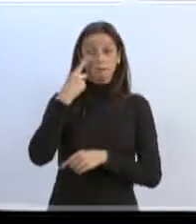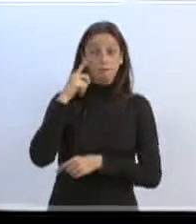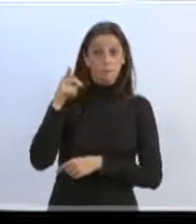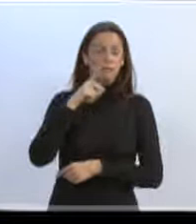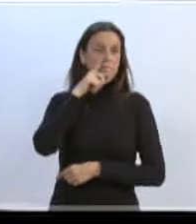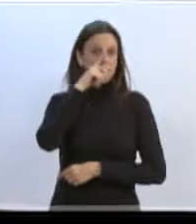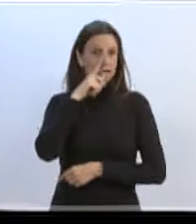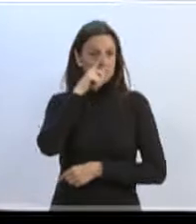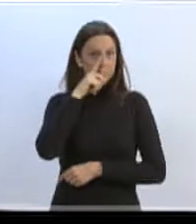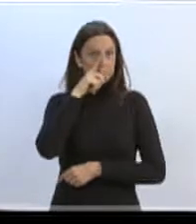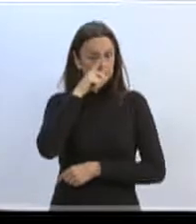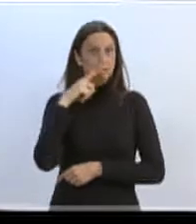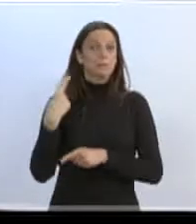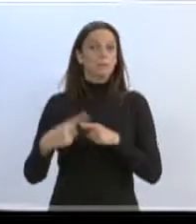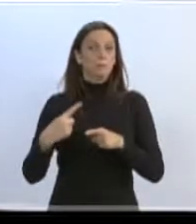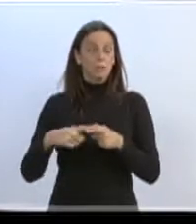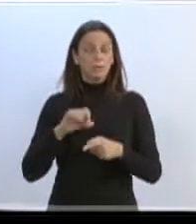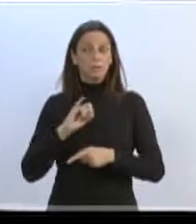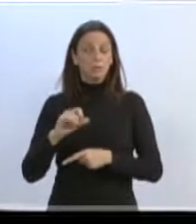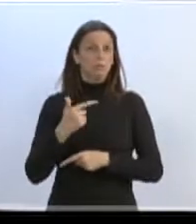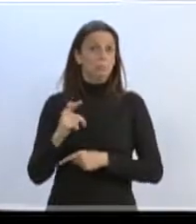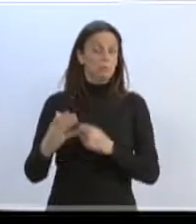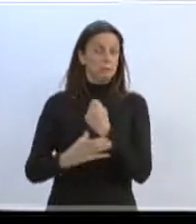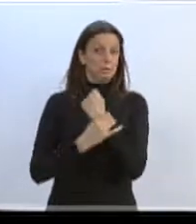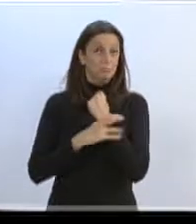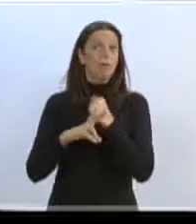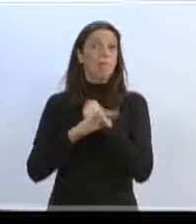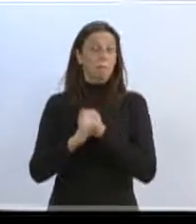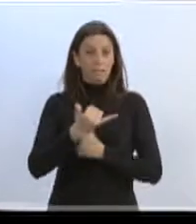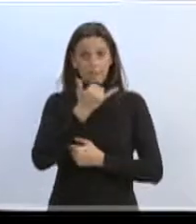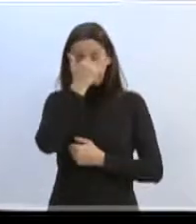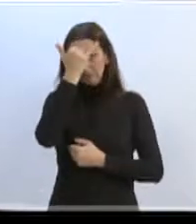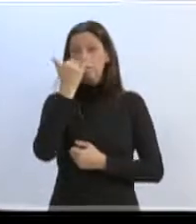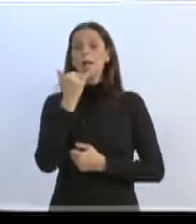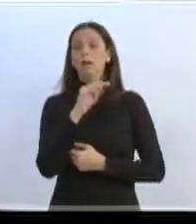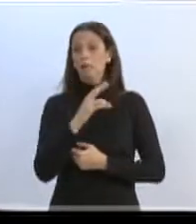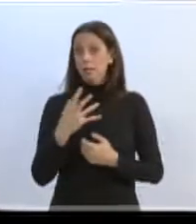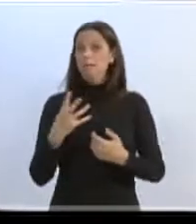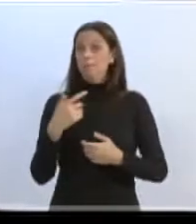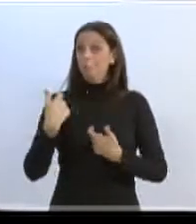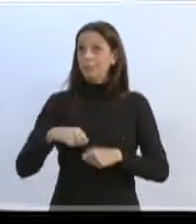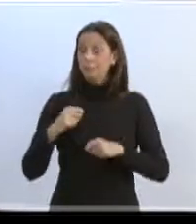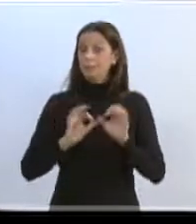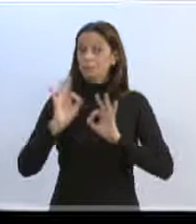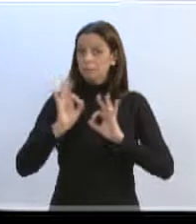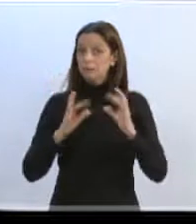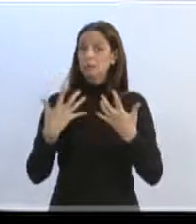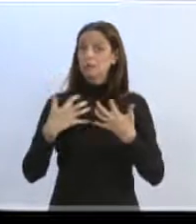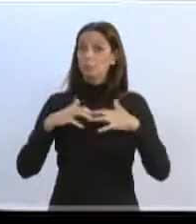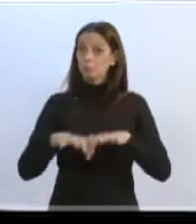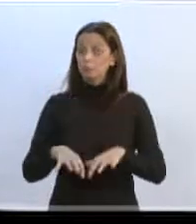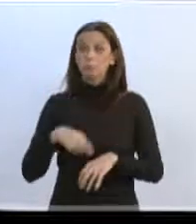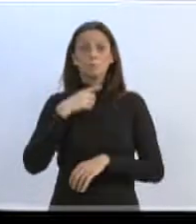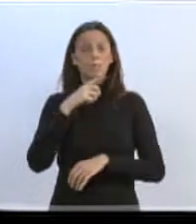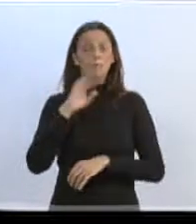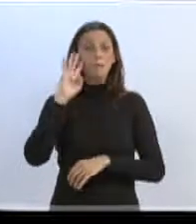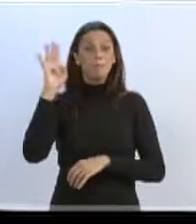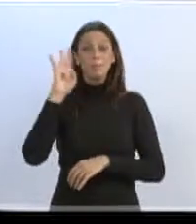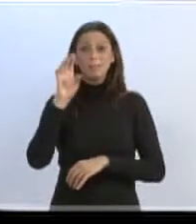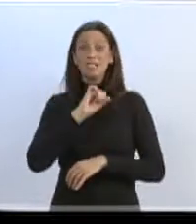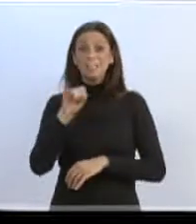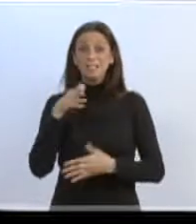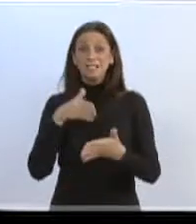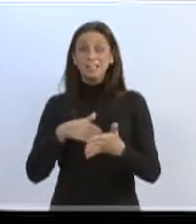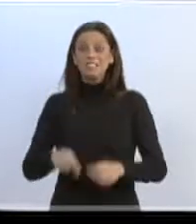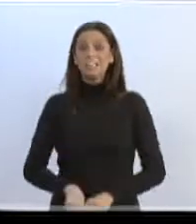tempo que essa barragem oferece, caso não se tenha toda a segurança necessária para estar funcionando, pois é inimaginável os danos que poderia causar caso rompesse, é